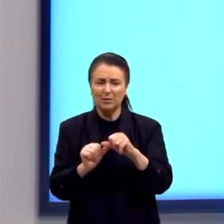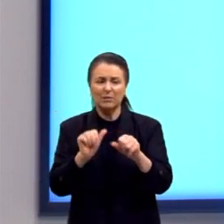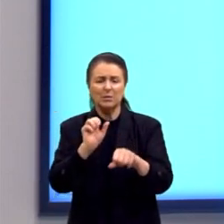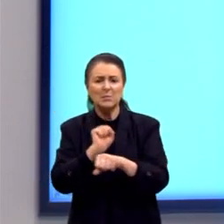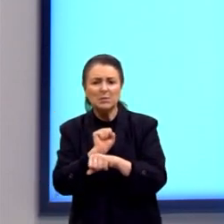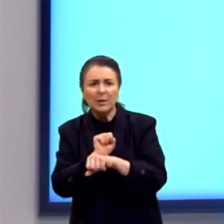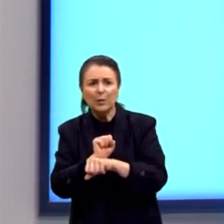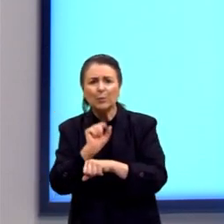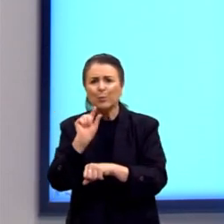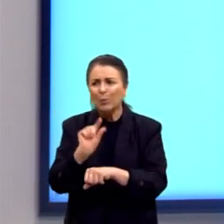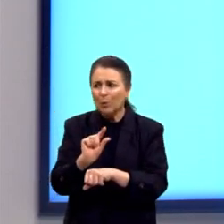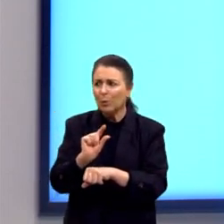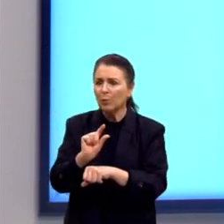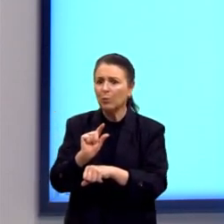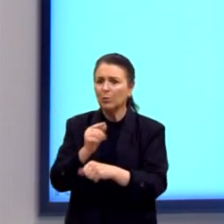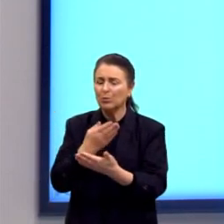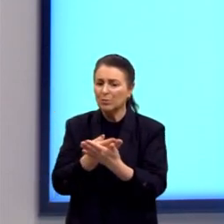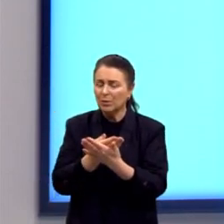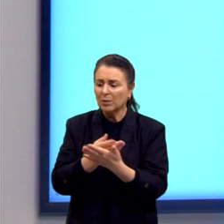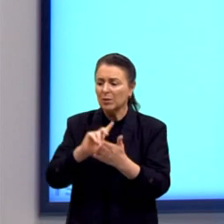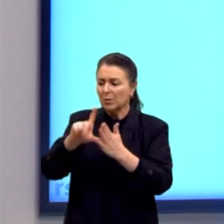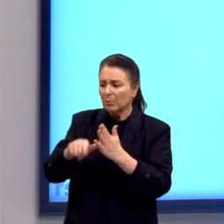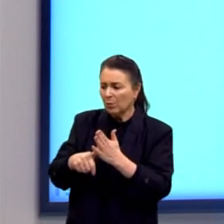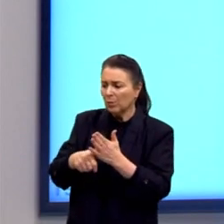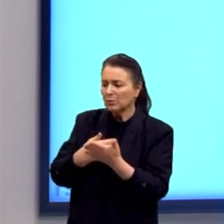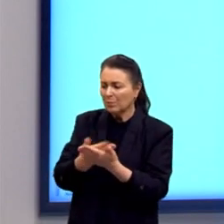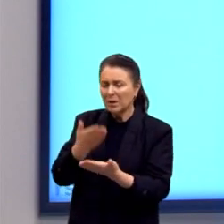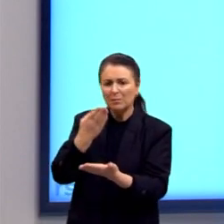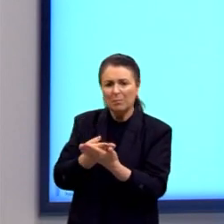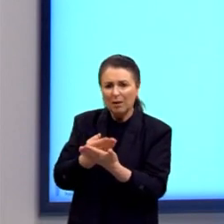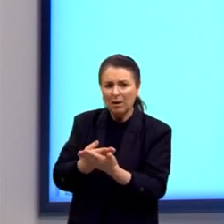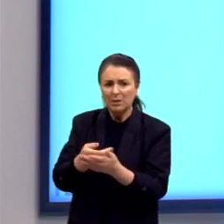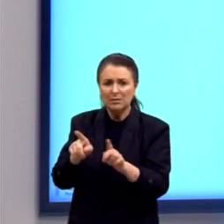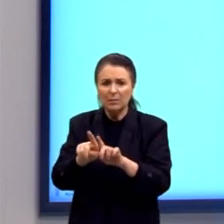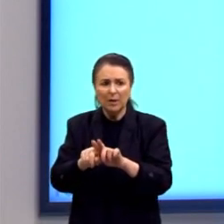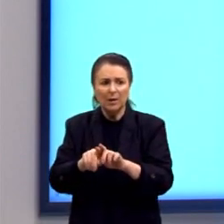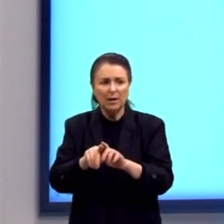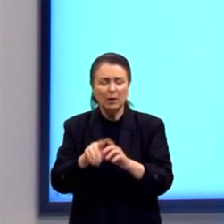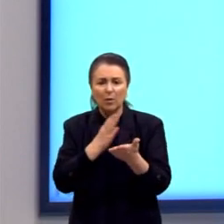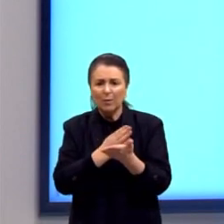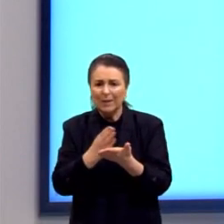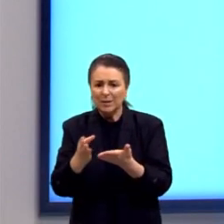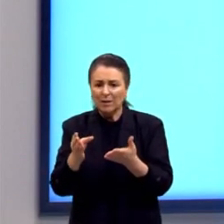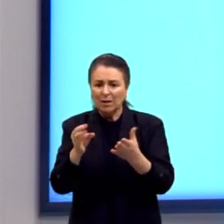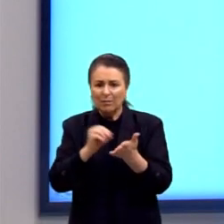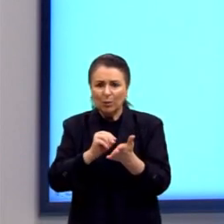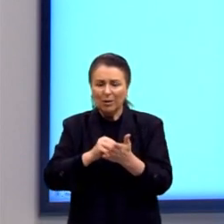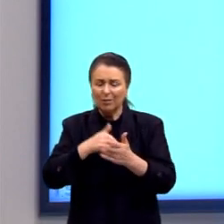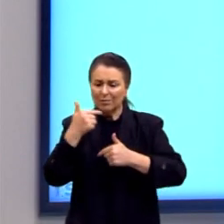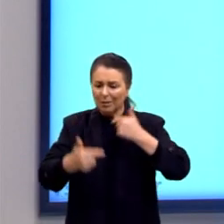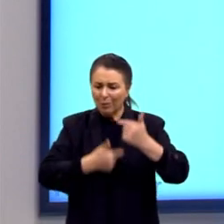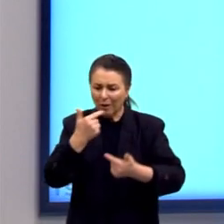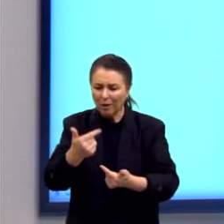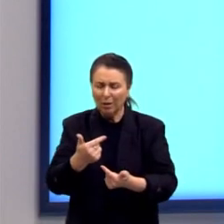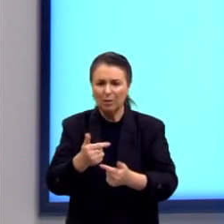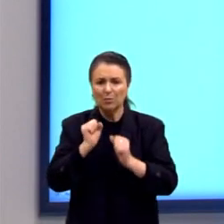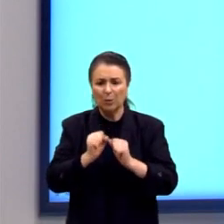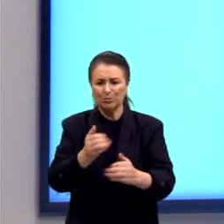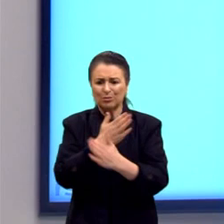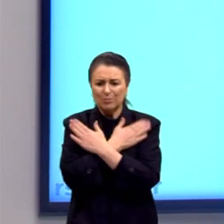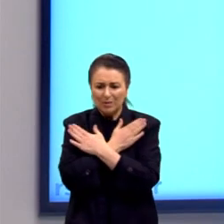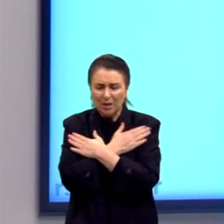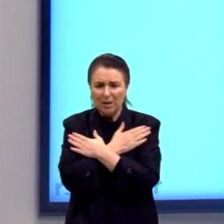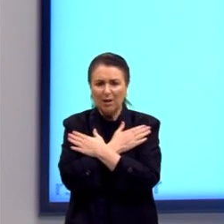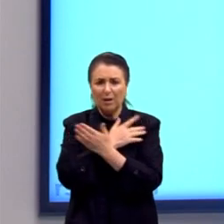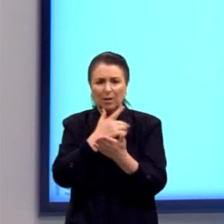ou poderemos estudar mais, ou poderemos perder emprego, ou, enfim, relação com pessoas da